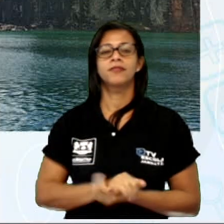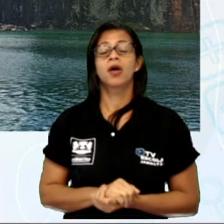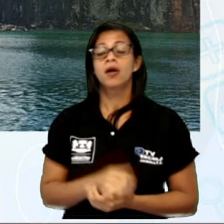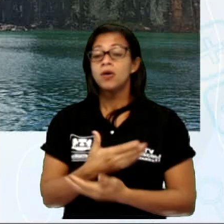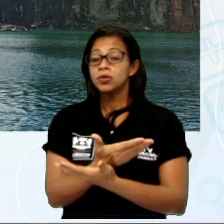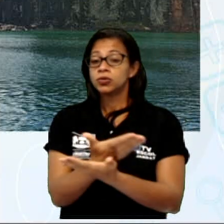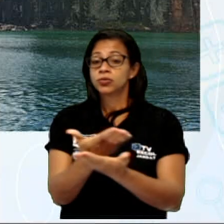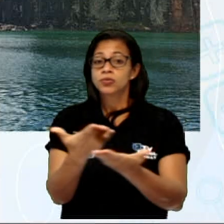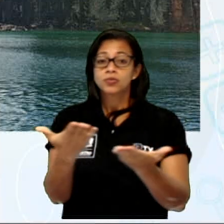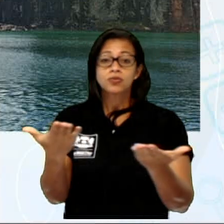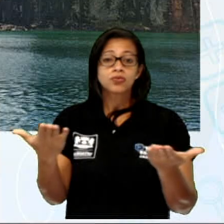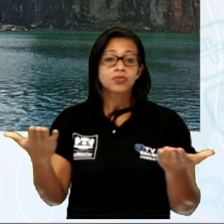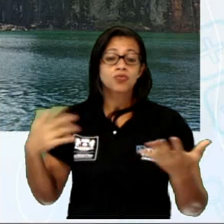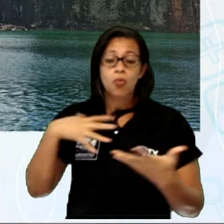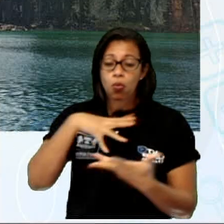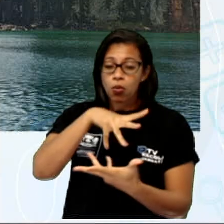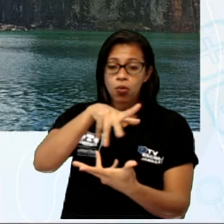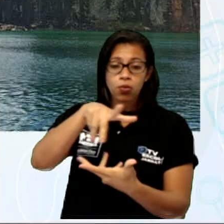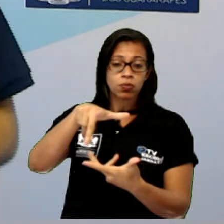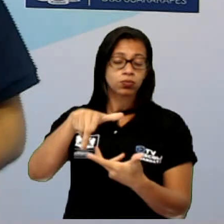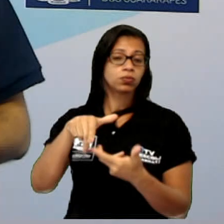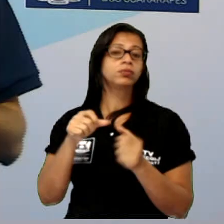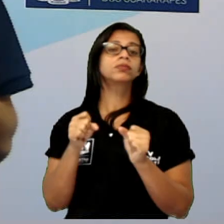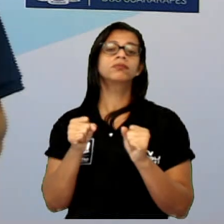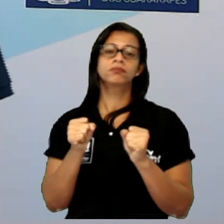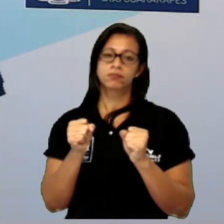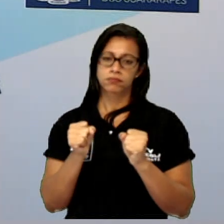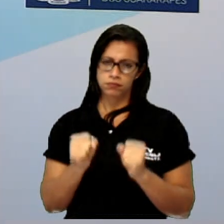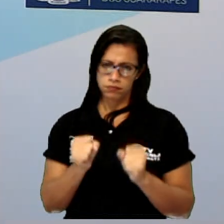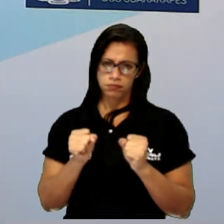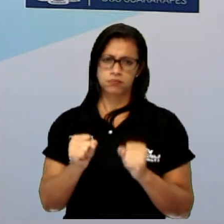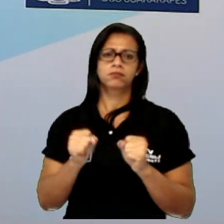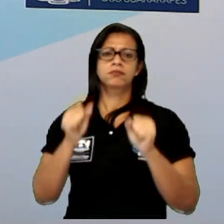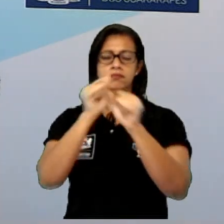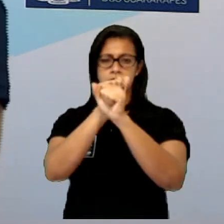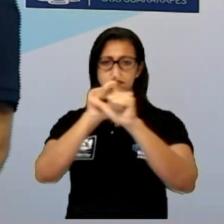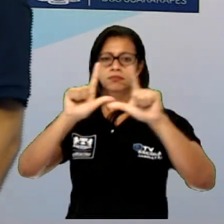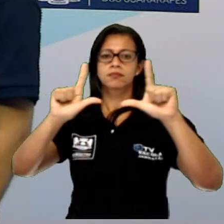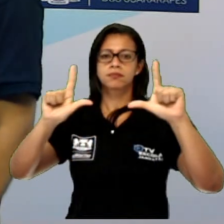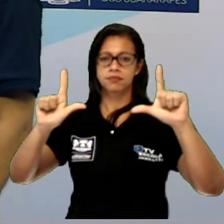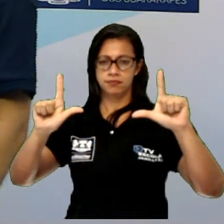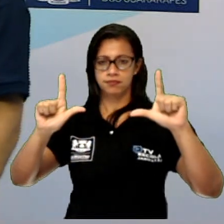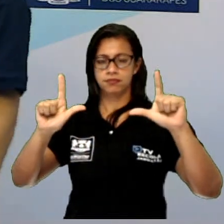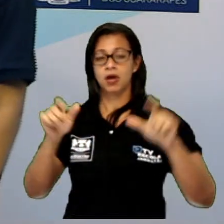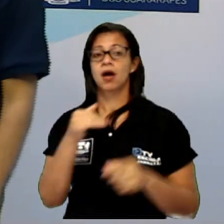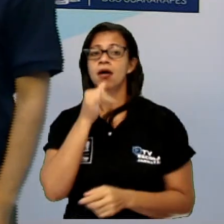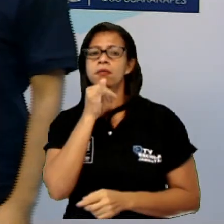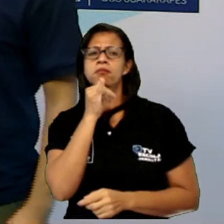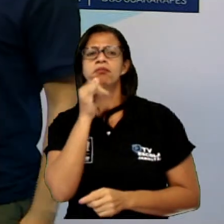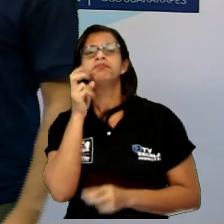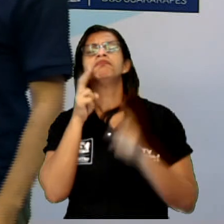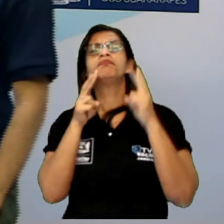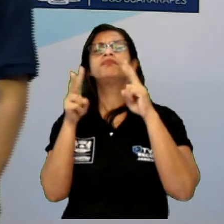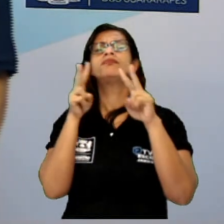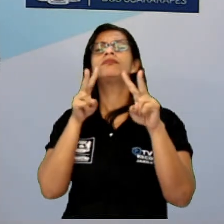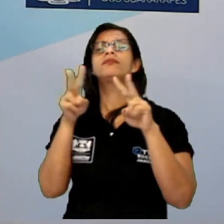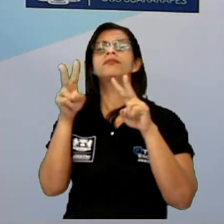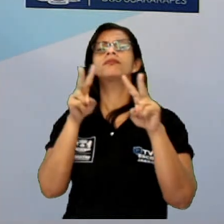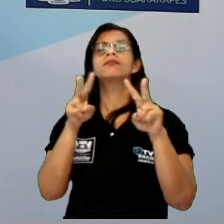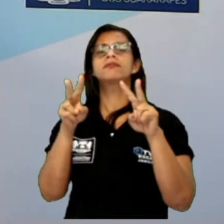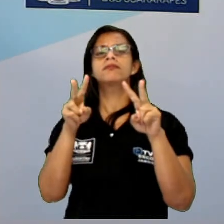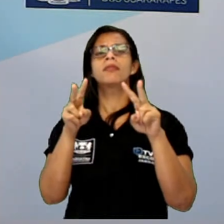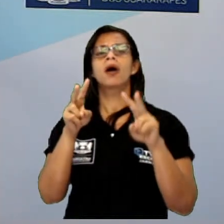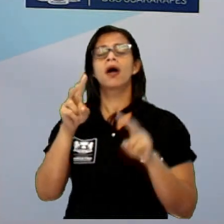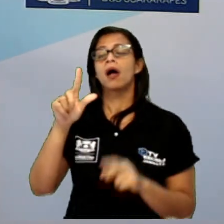terrestre pode ser considerado uma paisagem, tá? Então, a gente vê um exemplo aqui de paisagem, né? Que é lá na